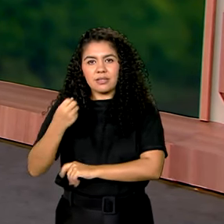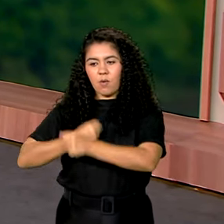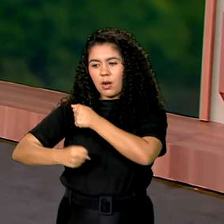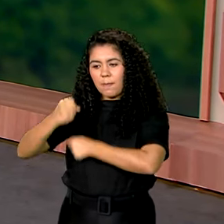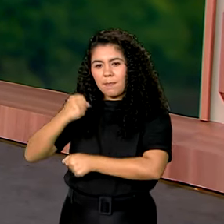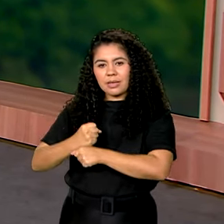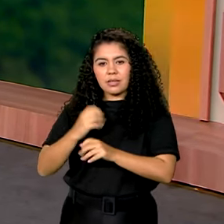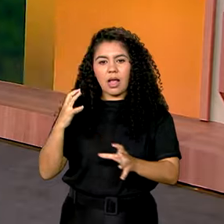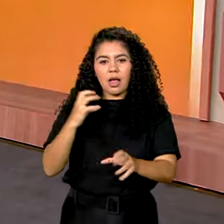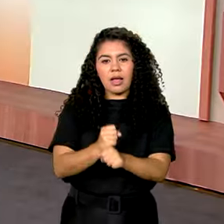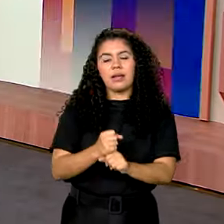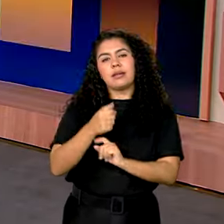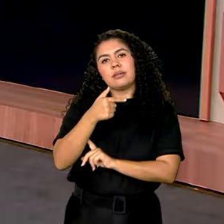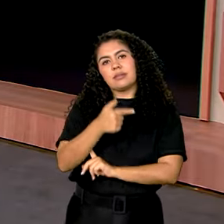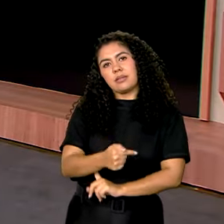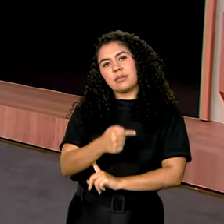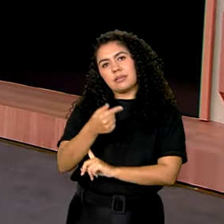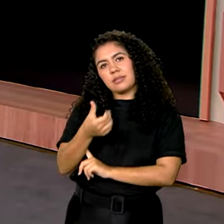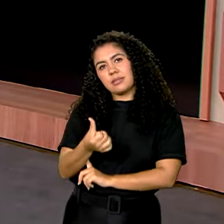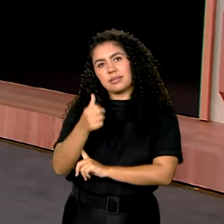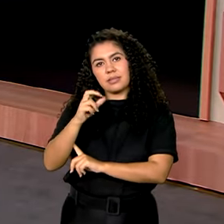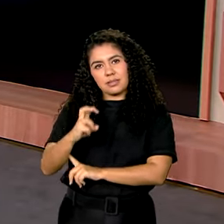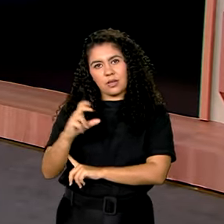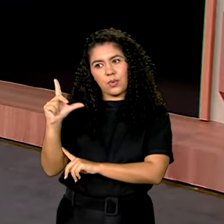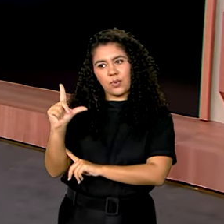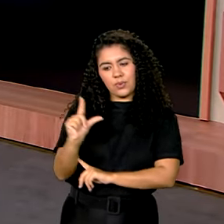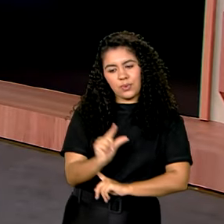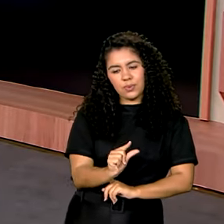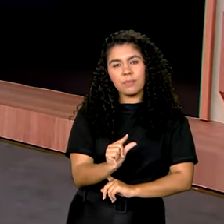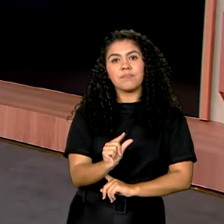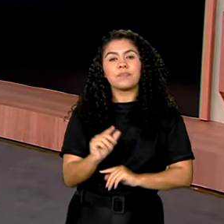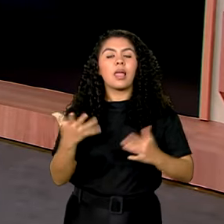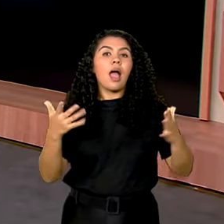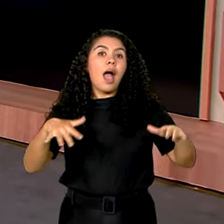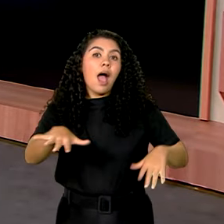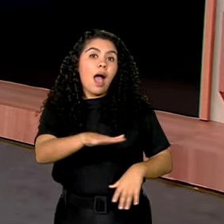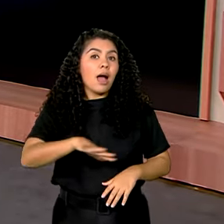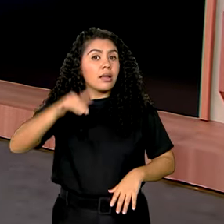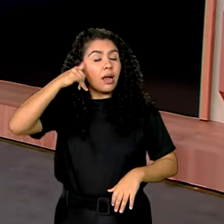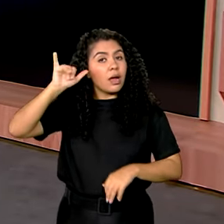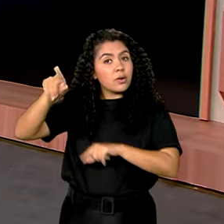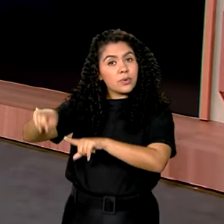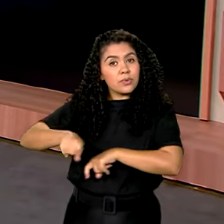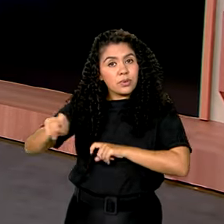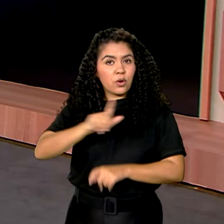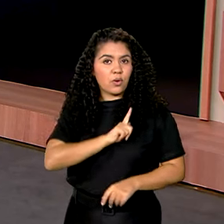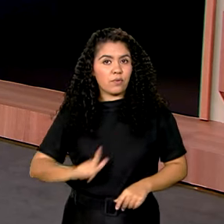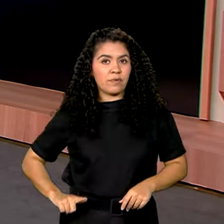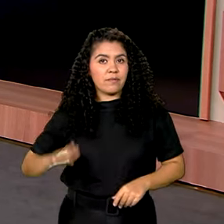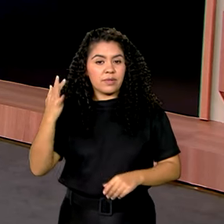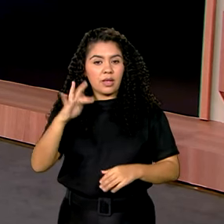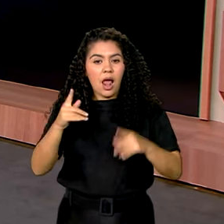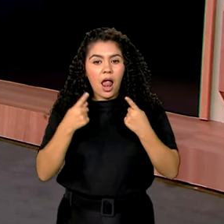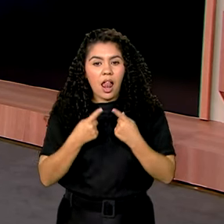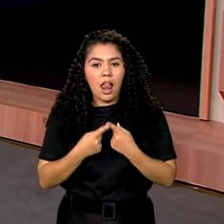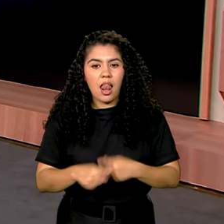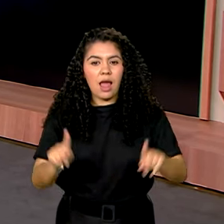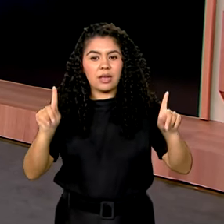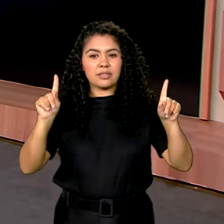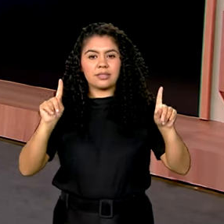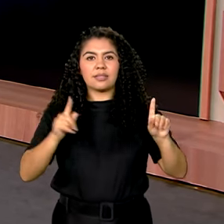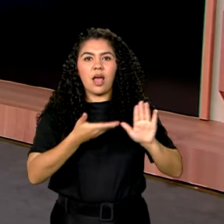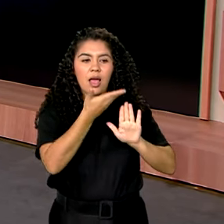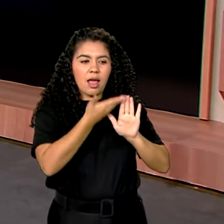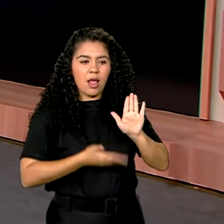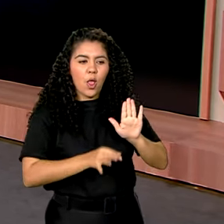765. Na agricultura, o governo federal lança o maior plano